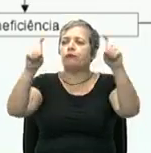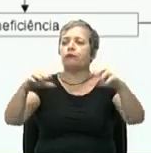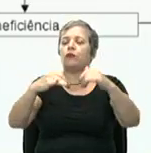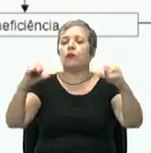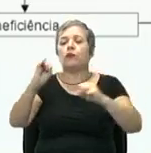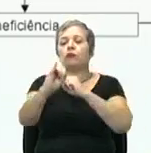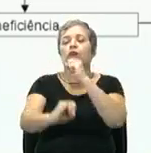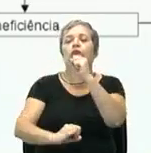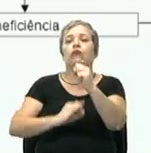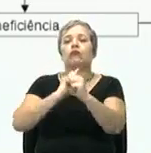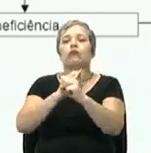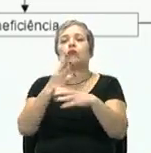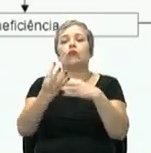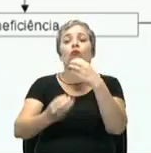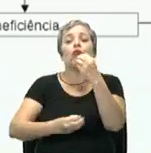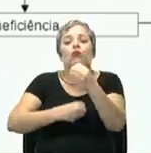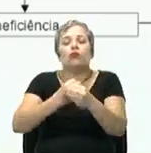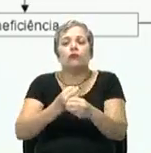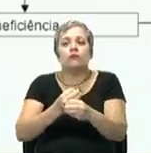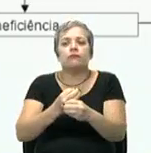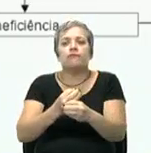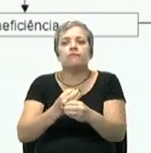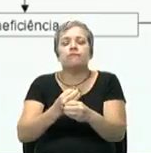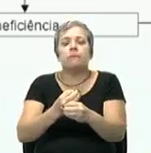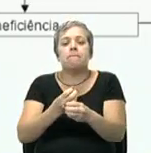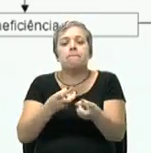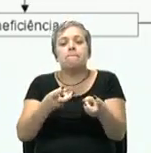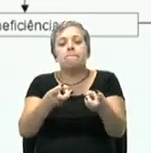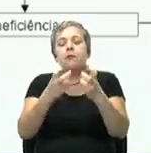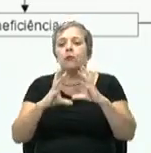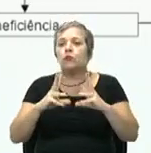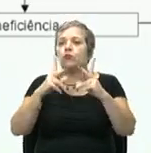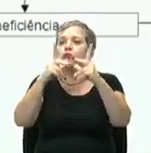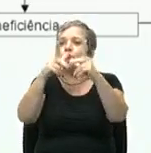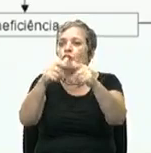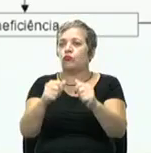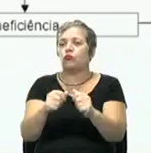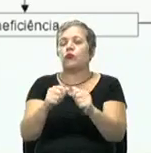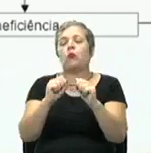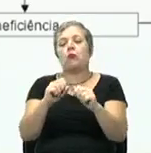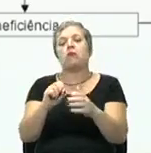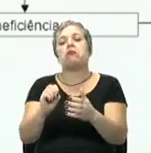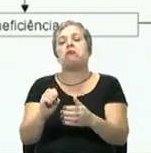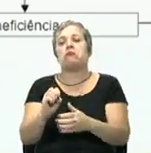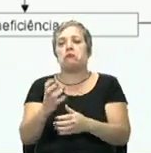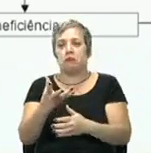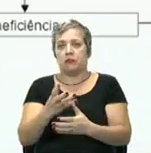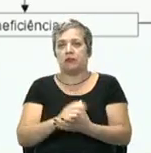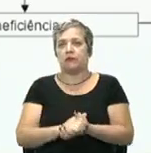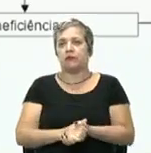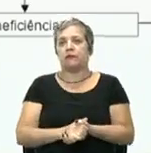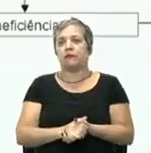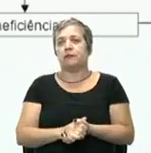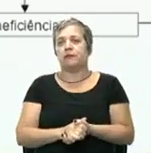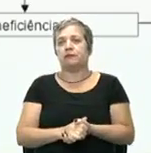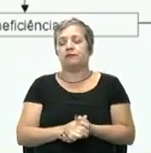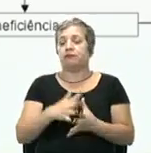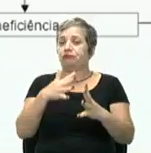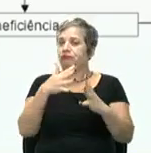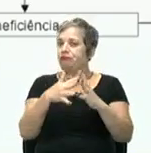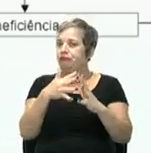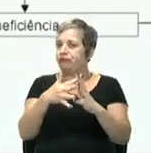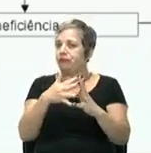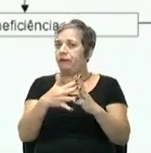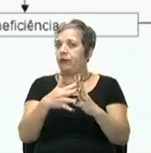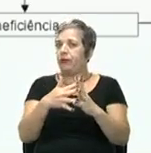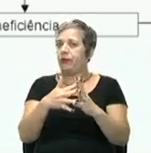internet. Como lidar? Como prever todos os comportamentos, todas as formas de agir? Complicado, não fica?